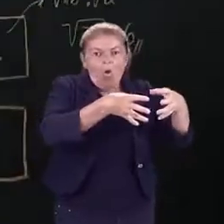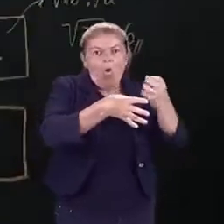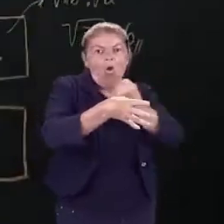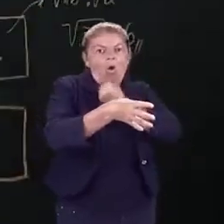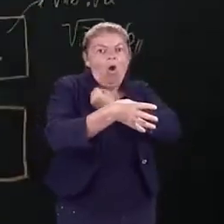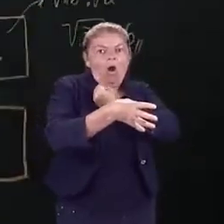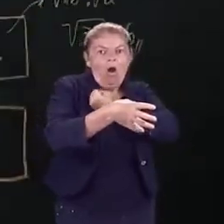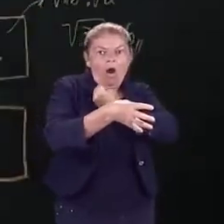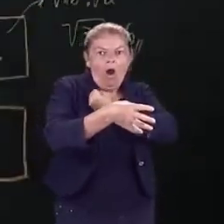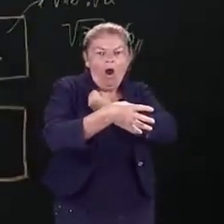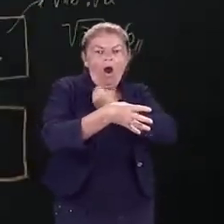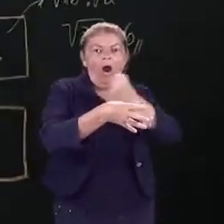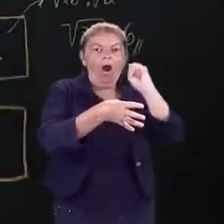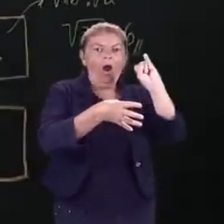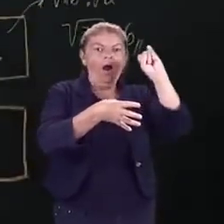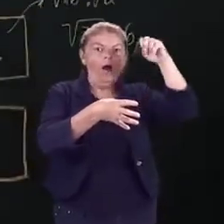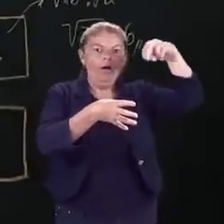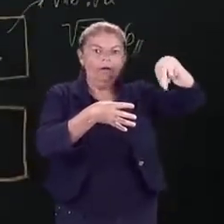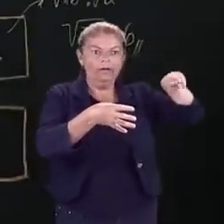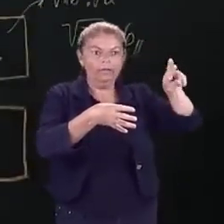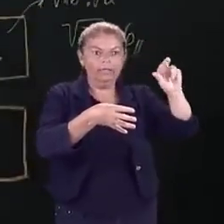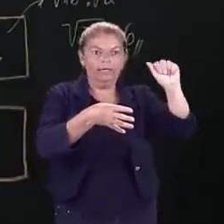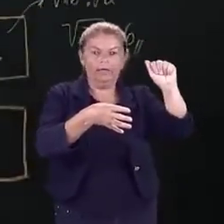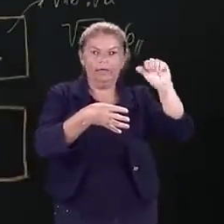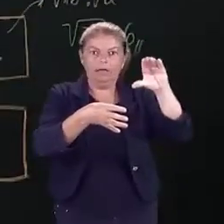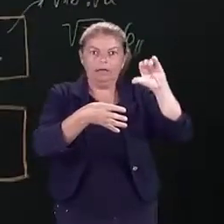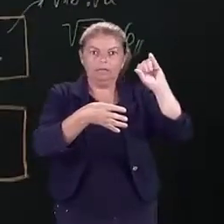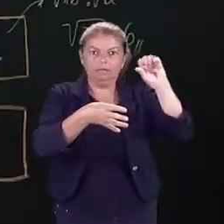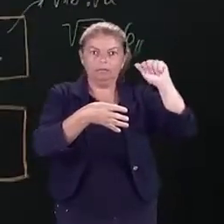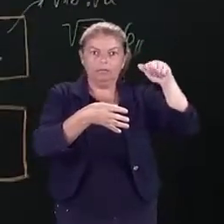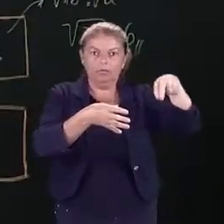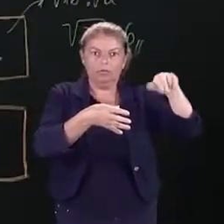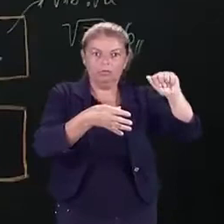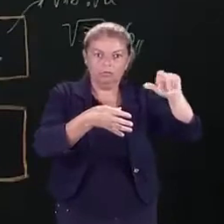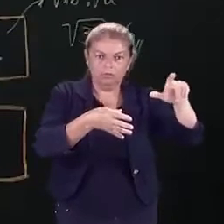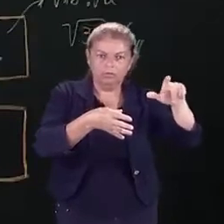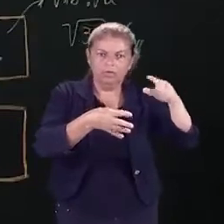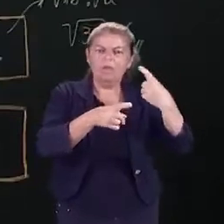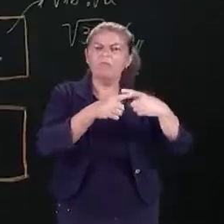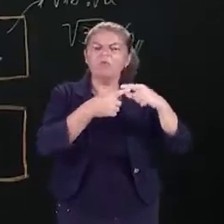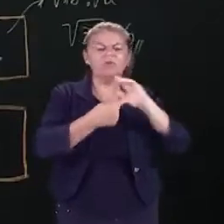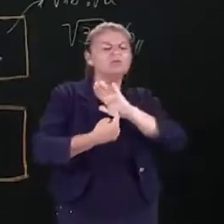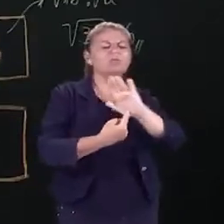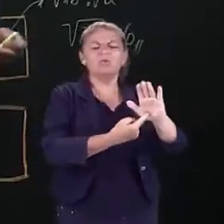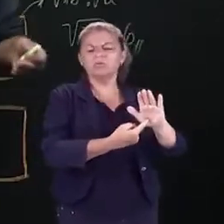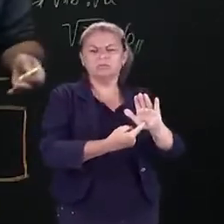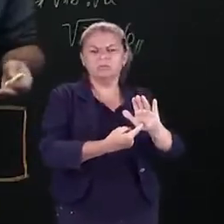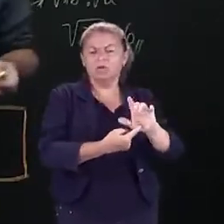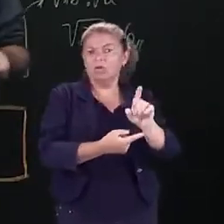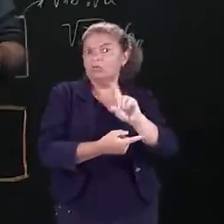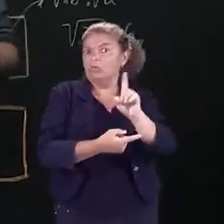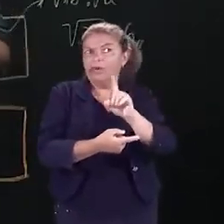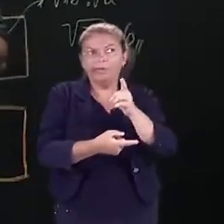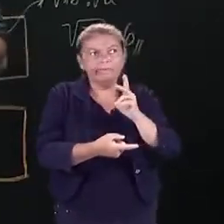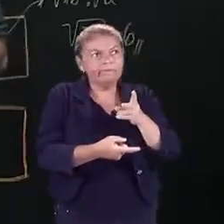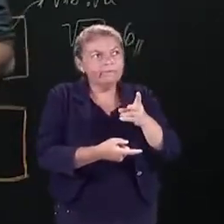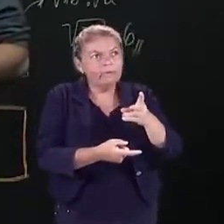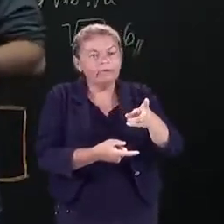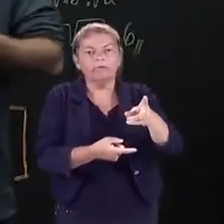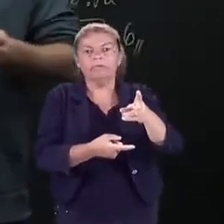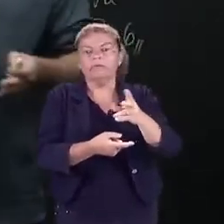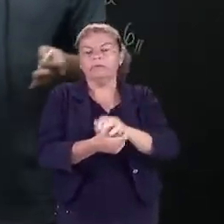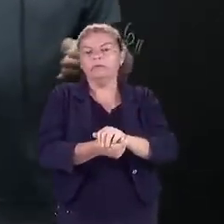irracionais. Então, o que eu estou te mostrando com isso? Estou te mostrando que nem sempre quando você